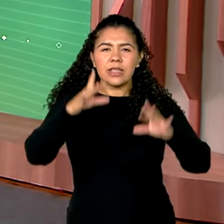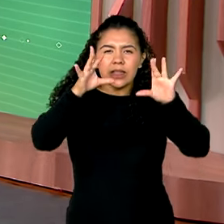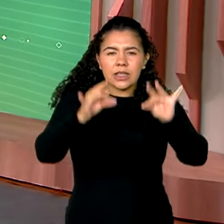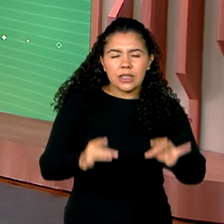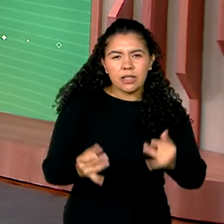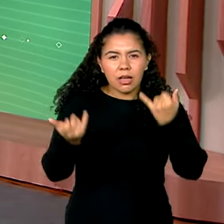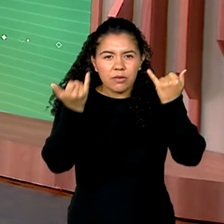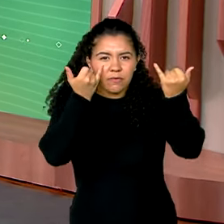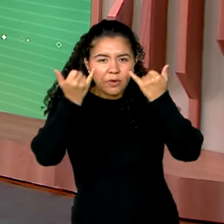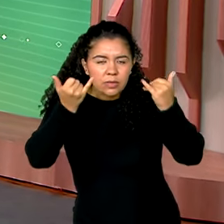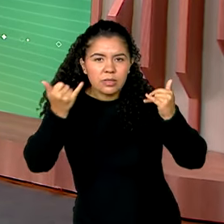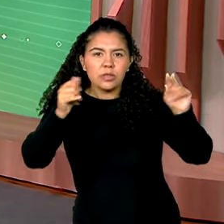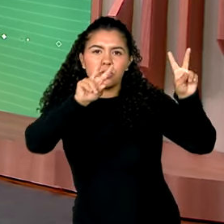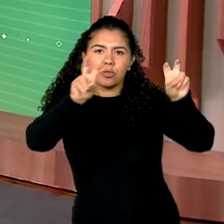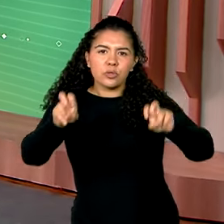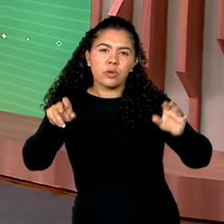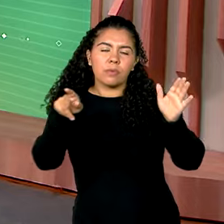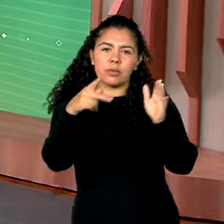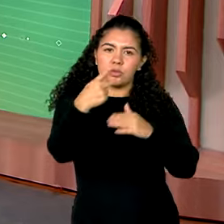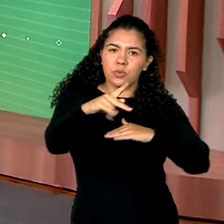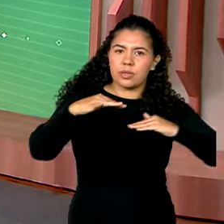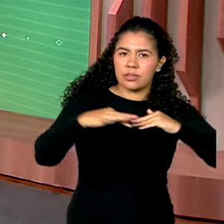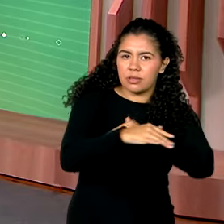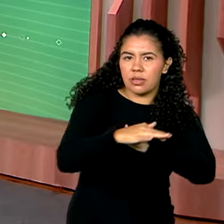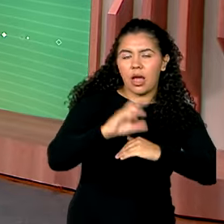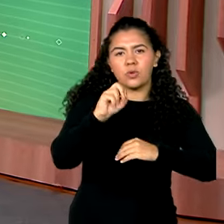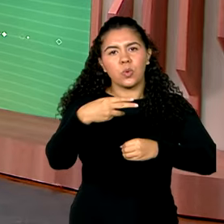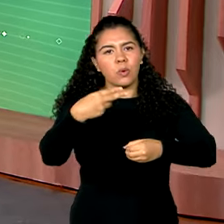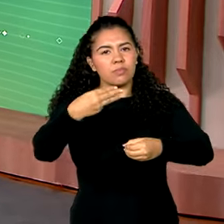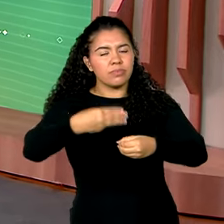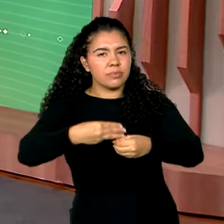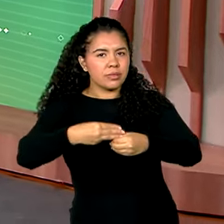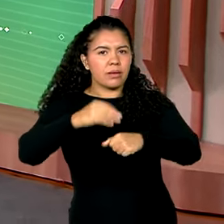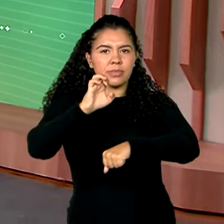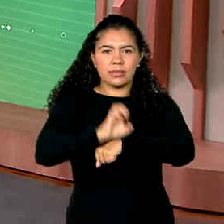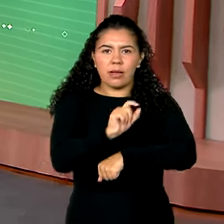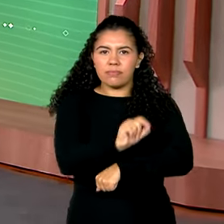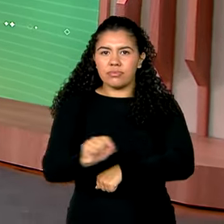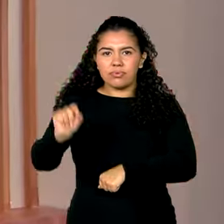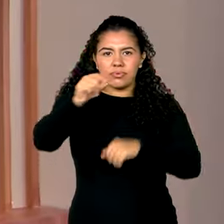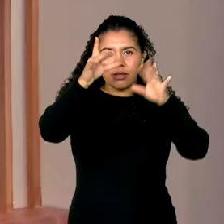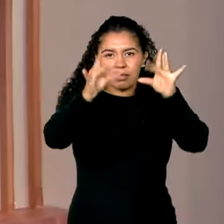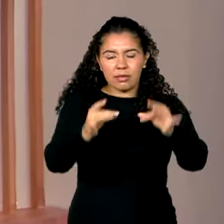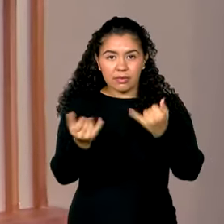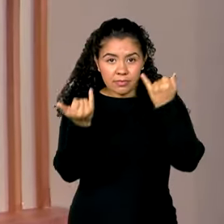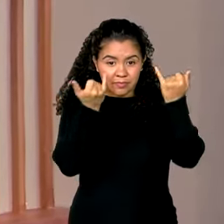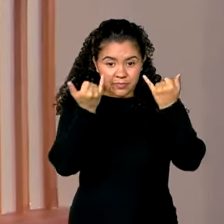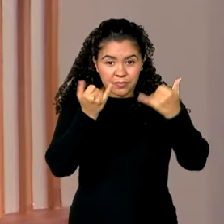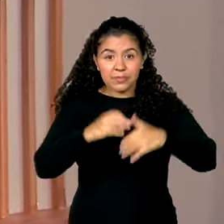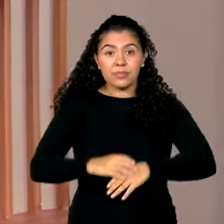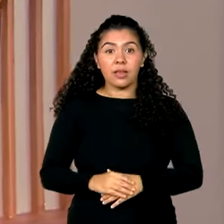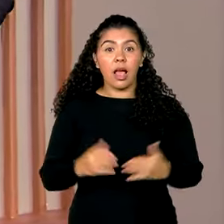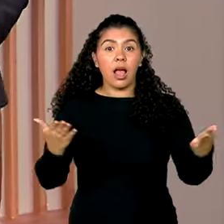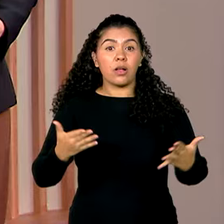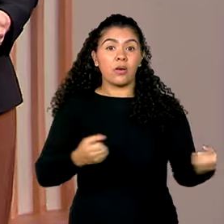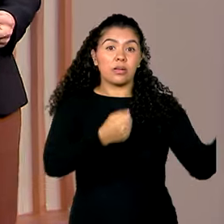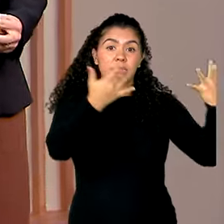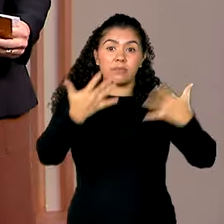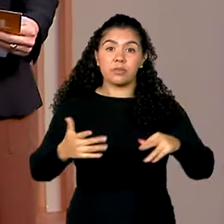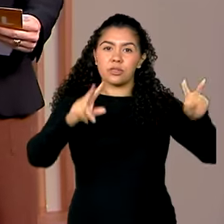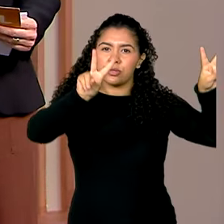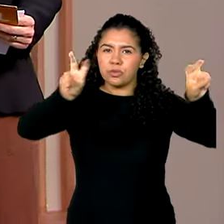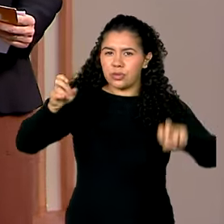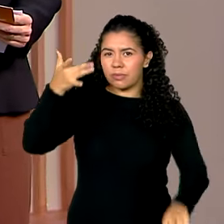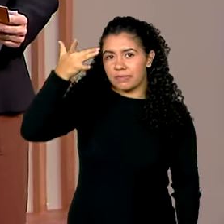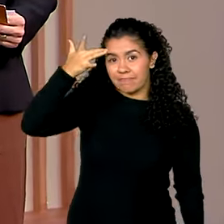mais sobre o seu município ou outra coisa que você queira saber na sua região. E vamos falar agora de saúde